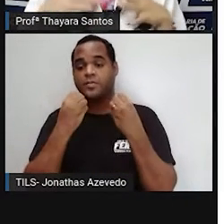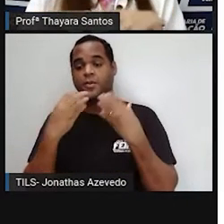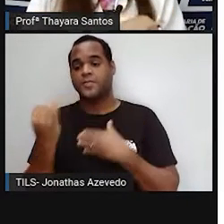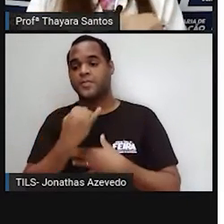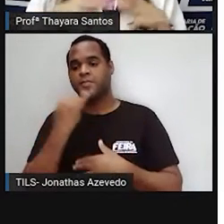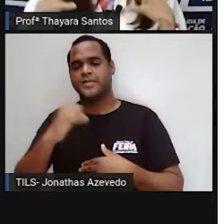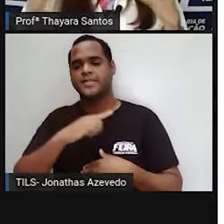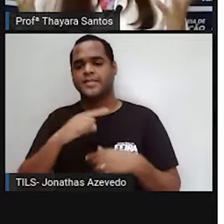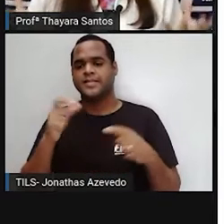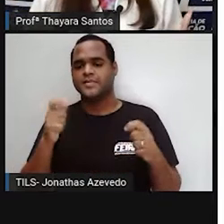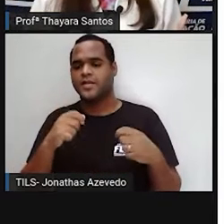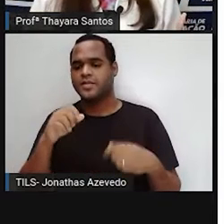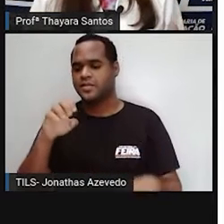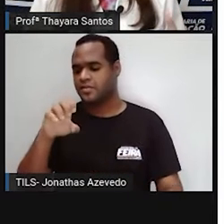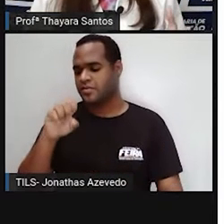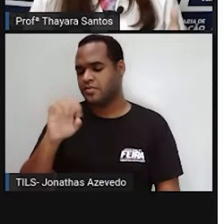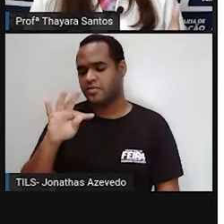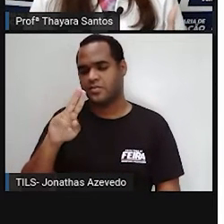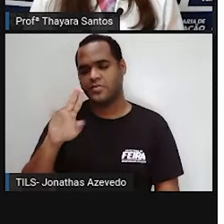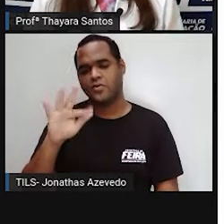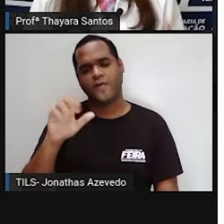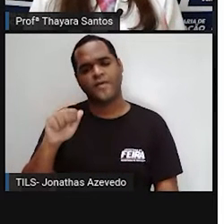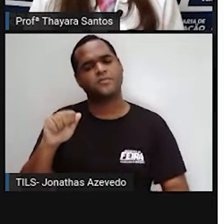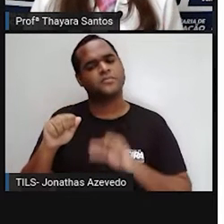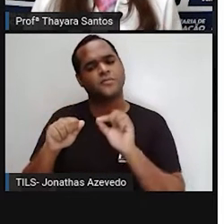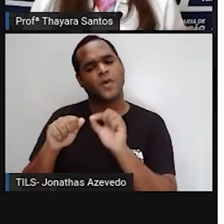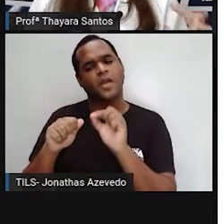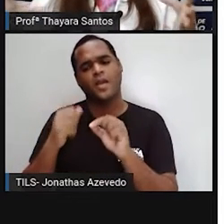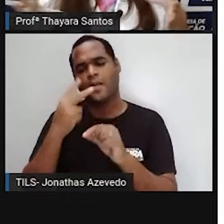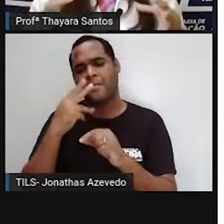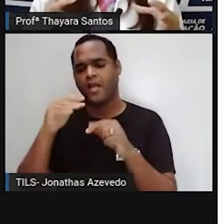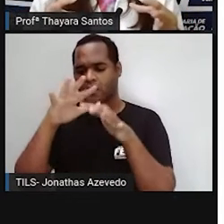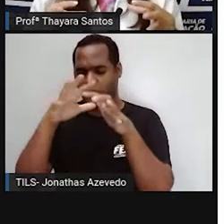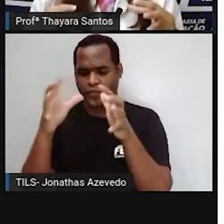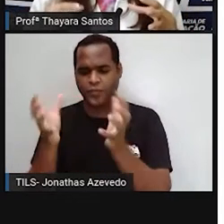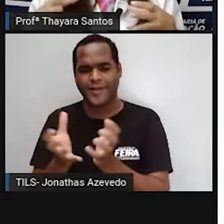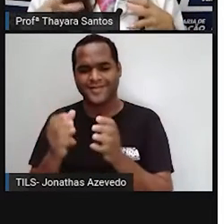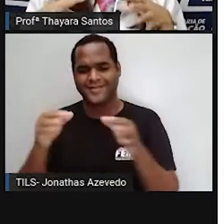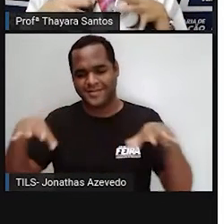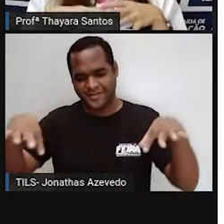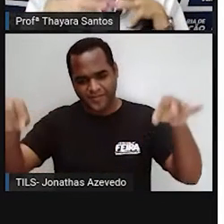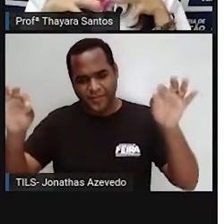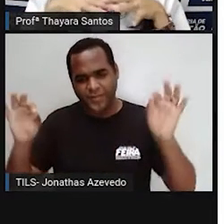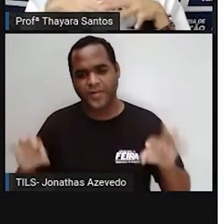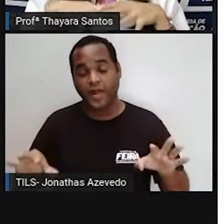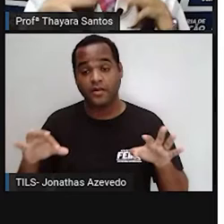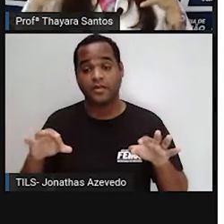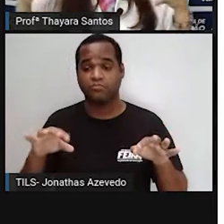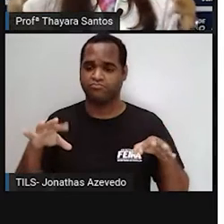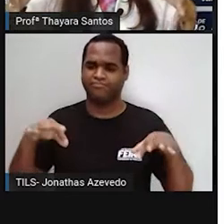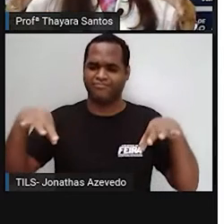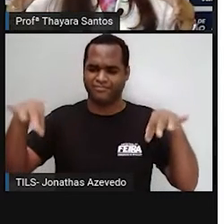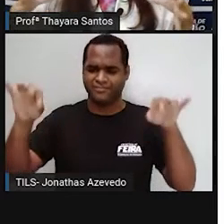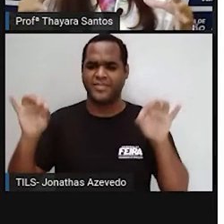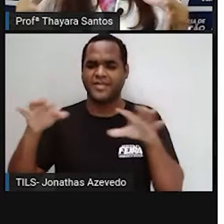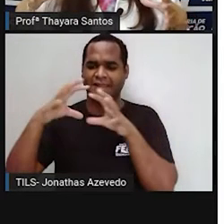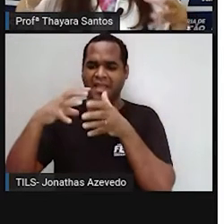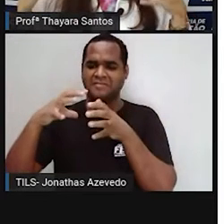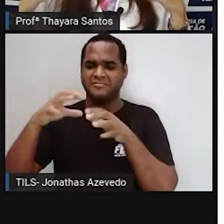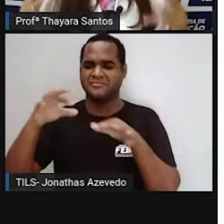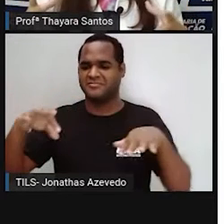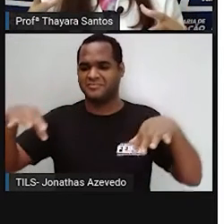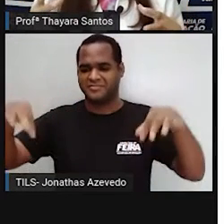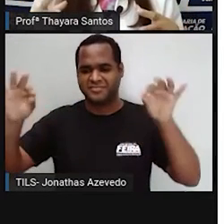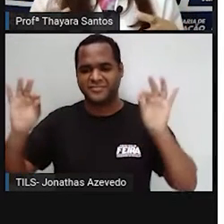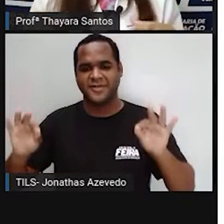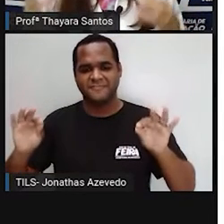efeito que a gente chama de estufa, que é como se fosse enrolar a terra num cobertor. A gente tem a sensação de que a terra está enroladinha ali, embrulhada